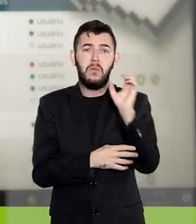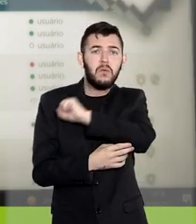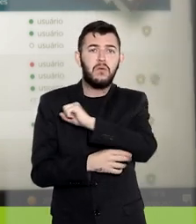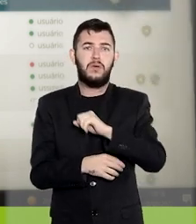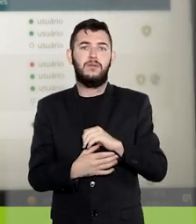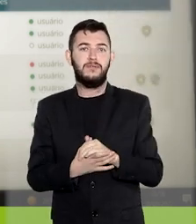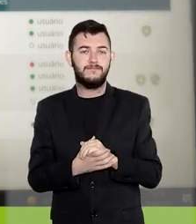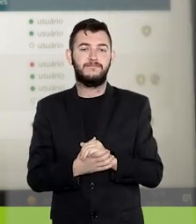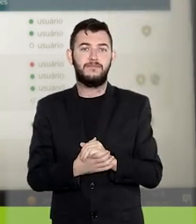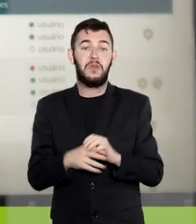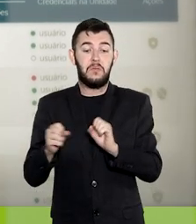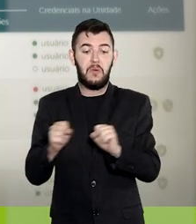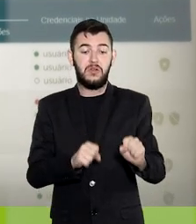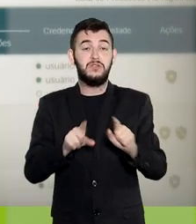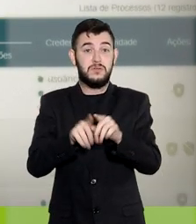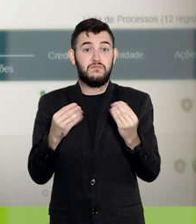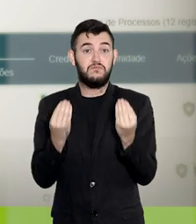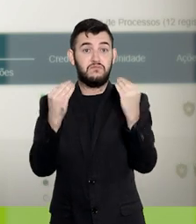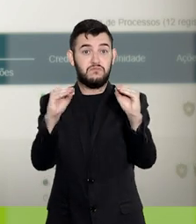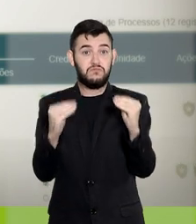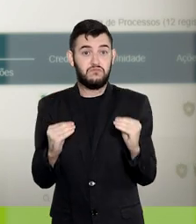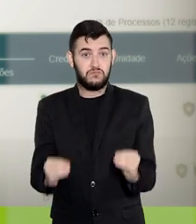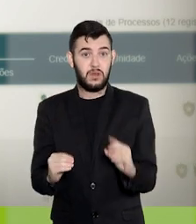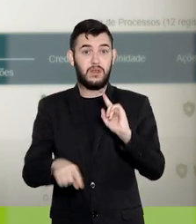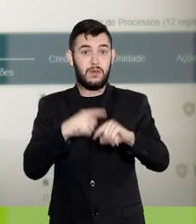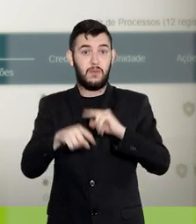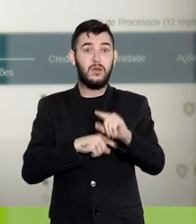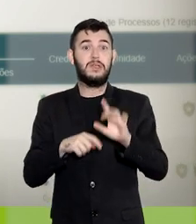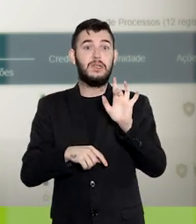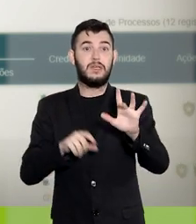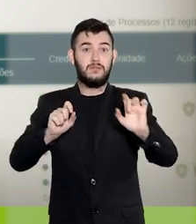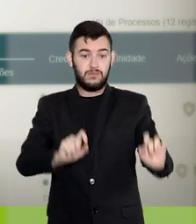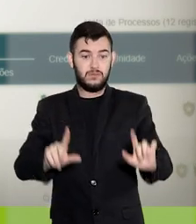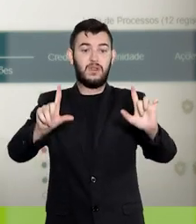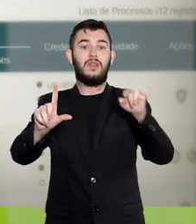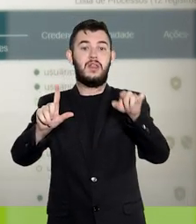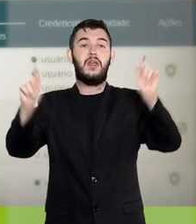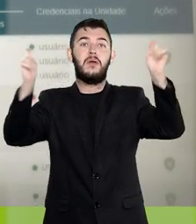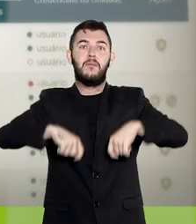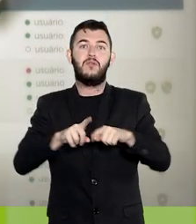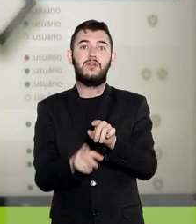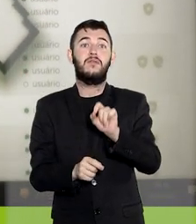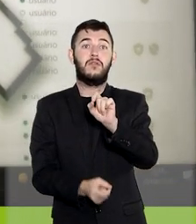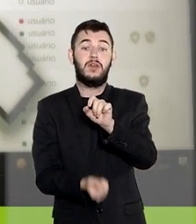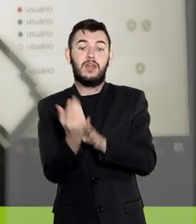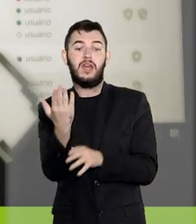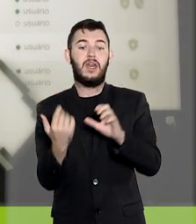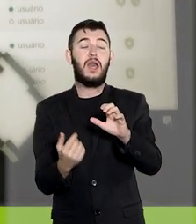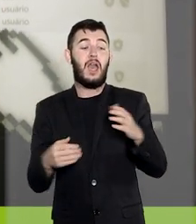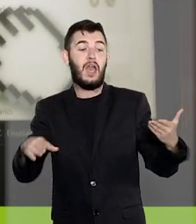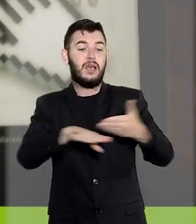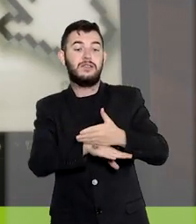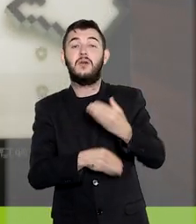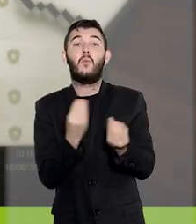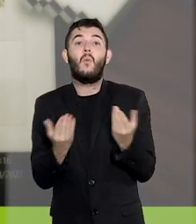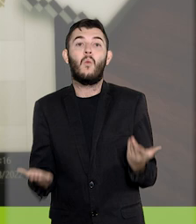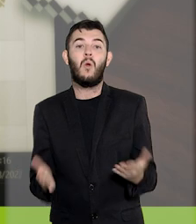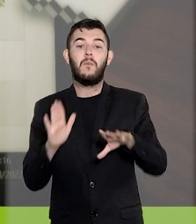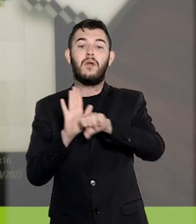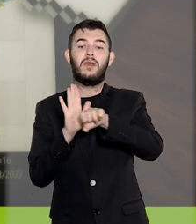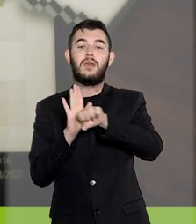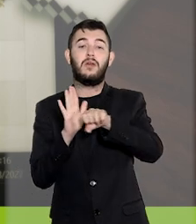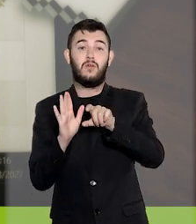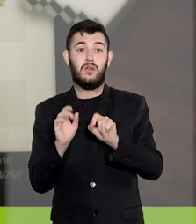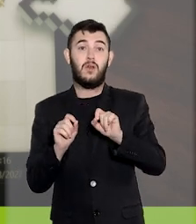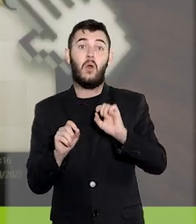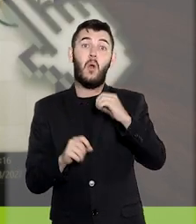destes campos e, em seguida, clicar neste botão. Nesta tela, é possível ainda ativar uma credencial de acesso por